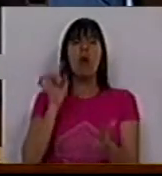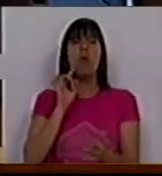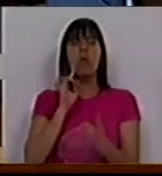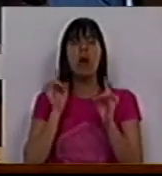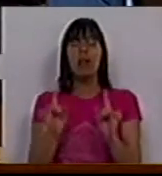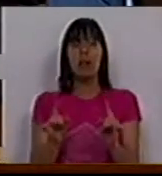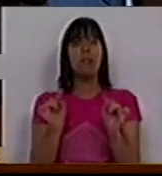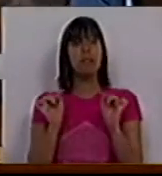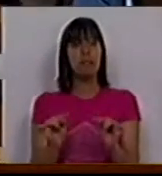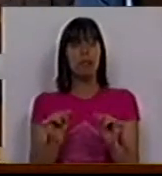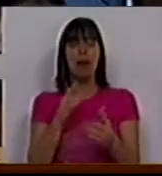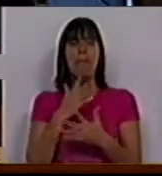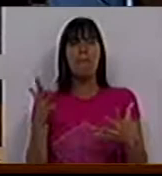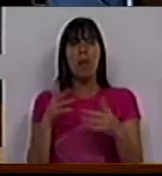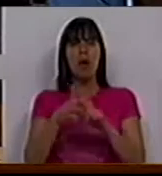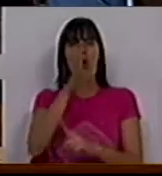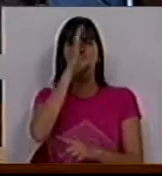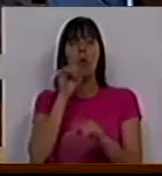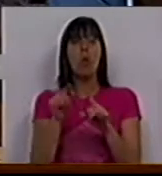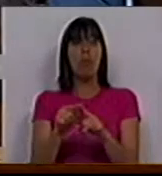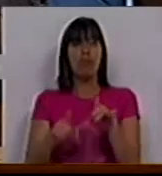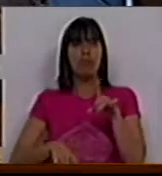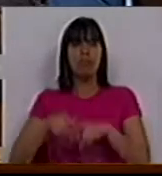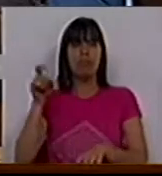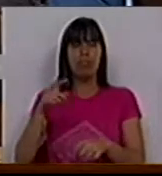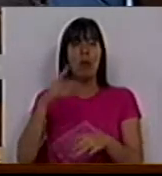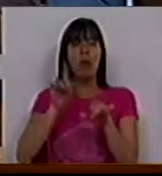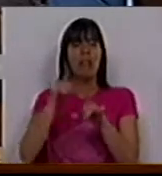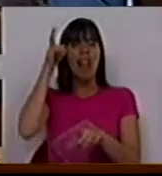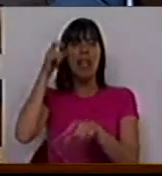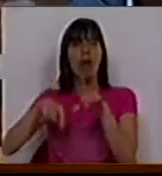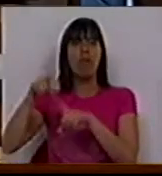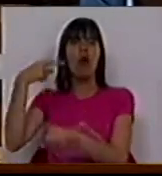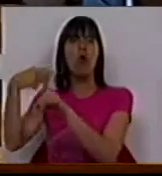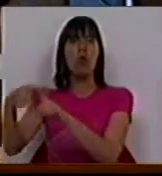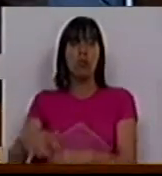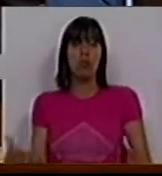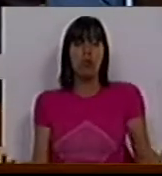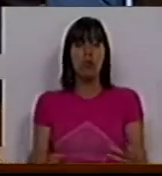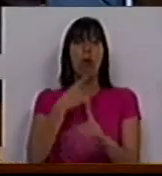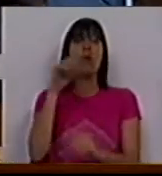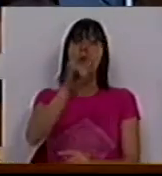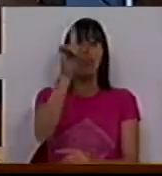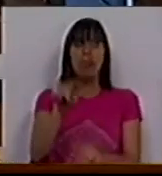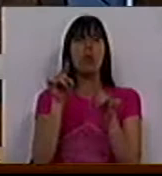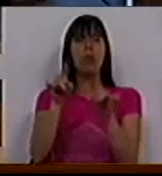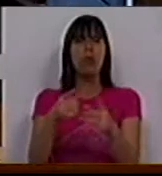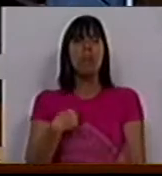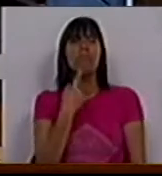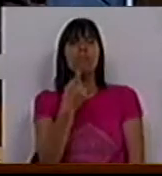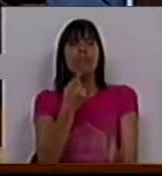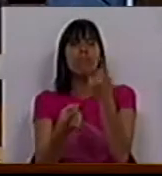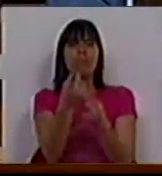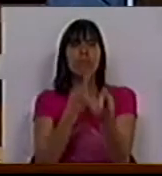qualidade. E desses, a maioria e o Governo fogem como o diabo da cruz. Porque quando vos interrogamos, quando vos